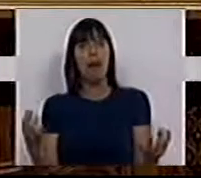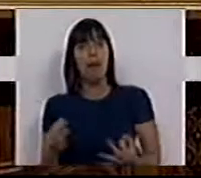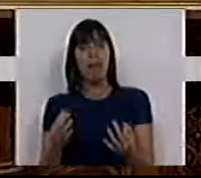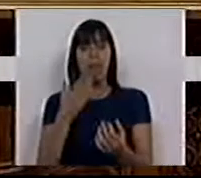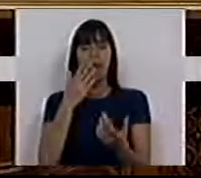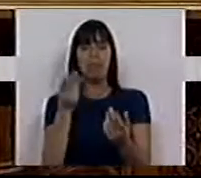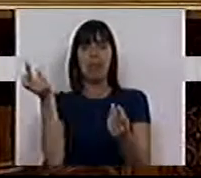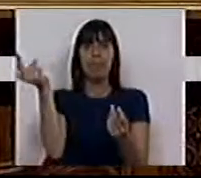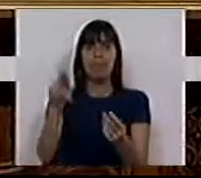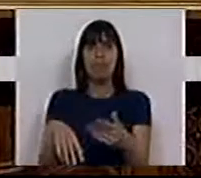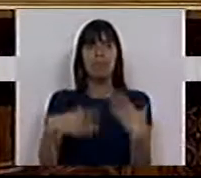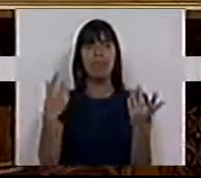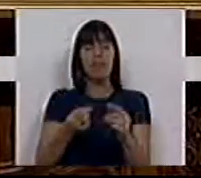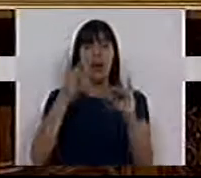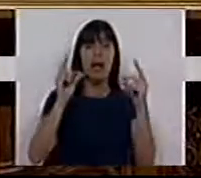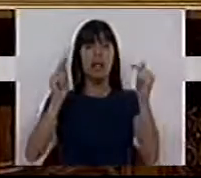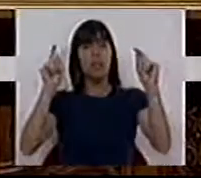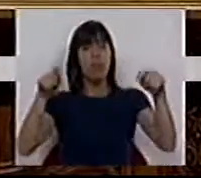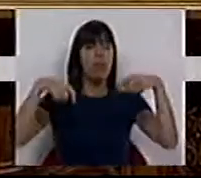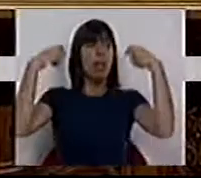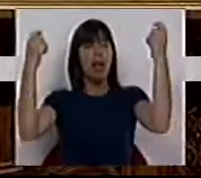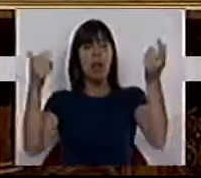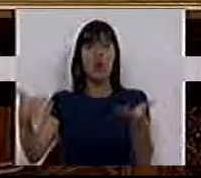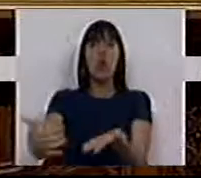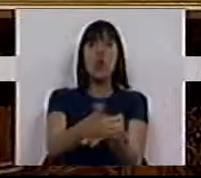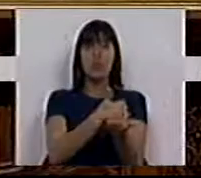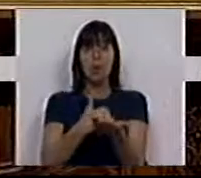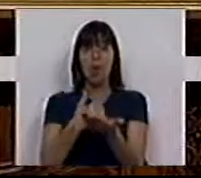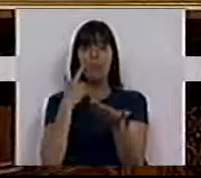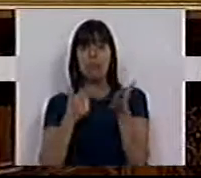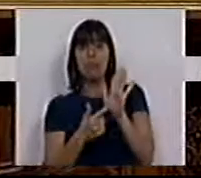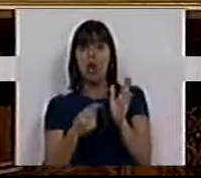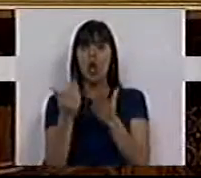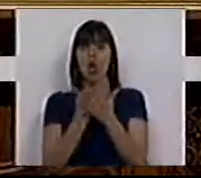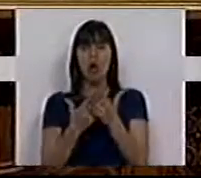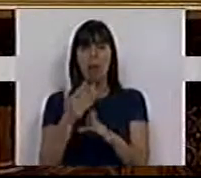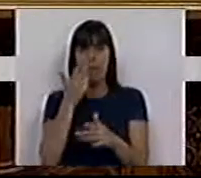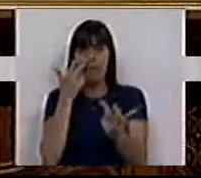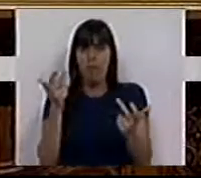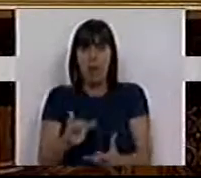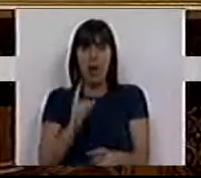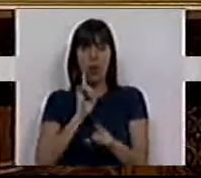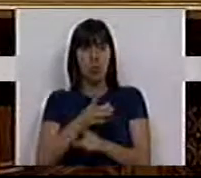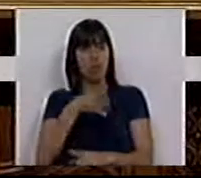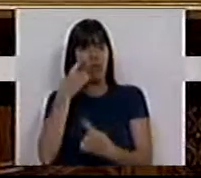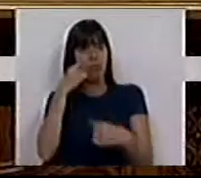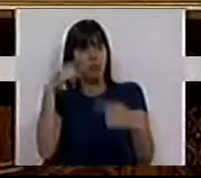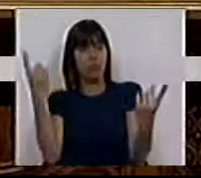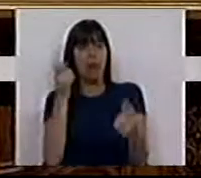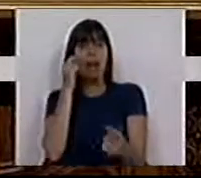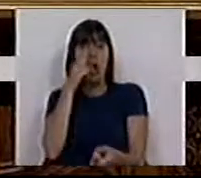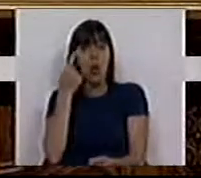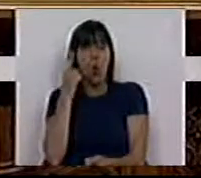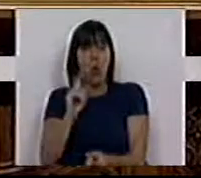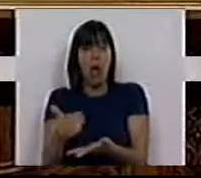Apesar das aparições, dos vários milagres, os dados mostram uma economia bem mais frágil do que aquela que aqui apresenta. Quem